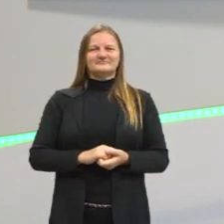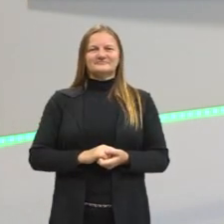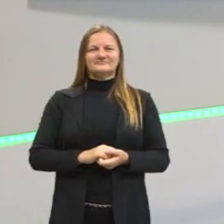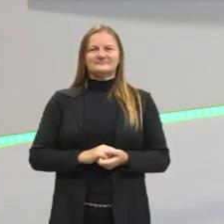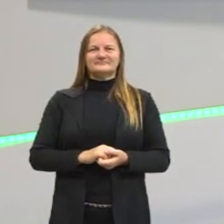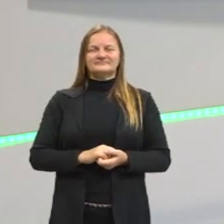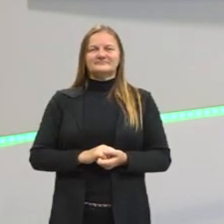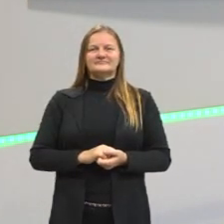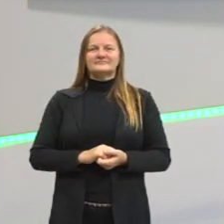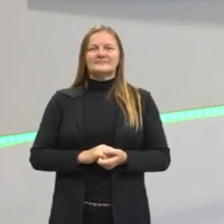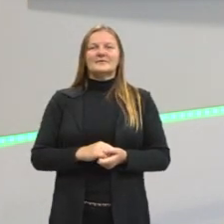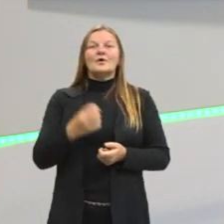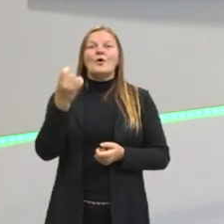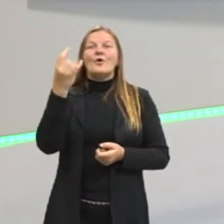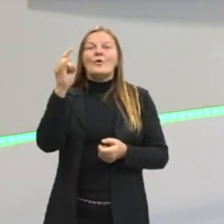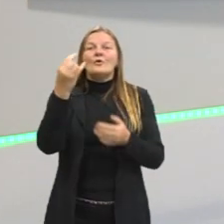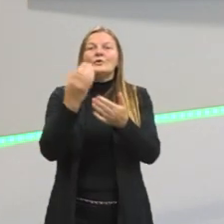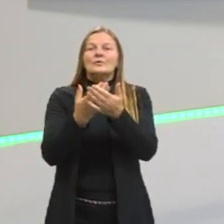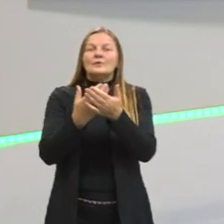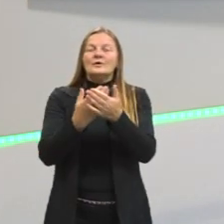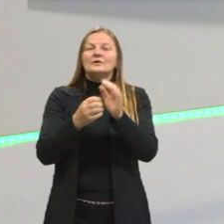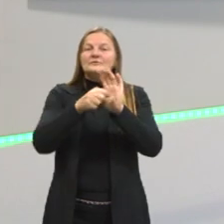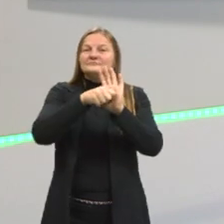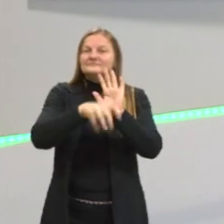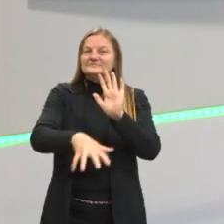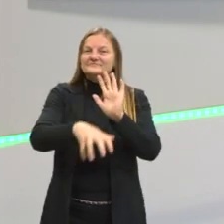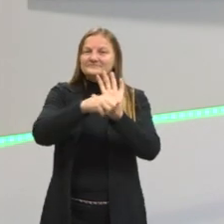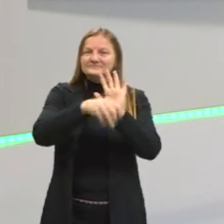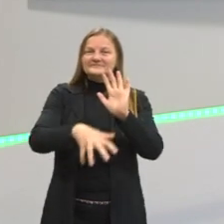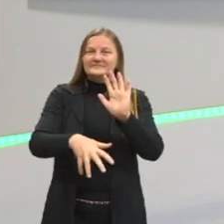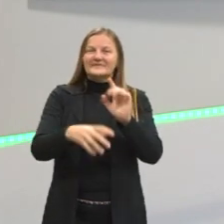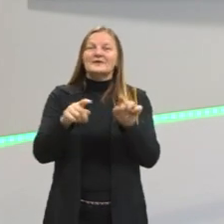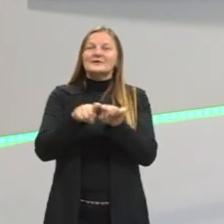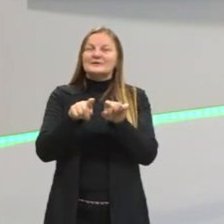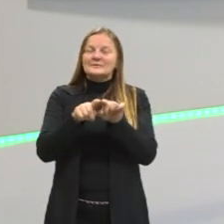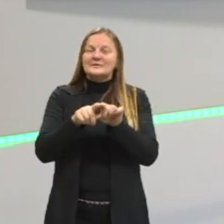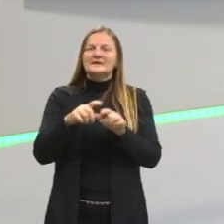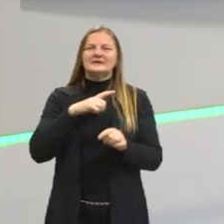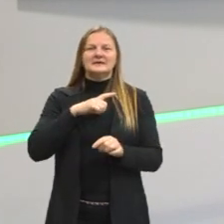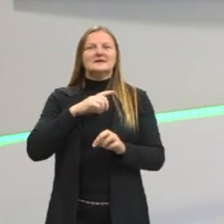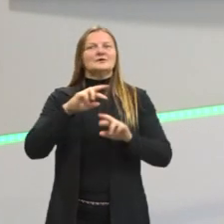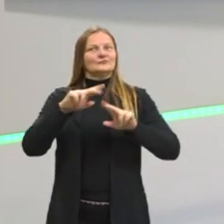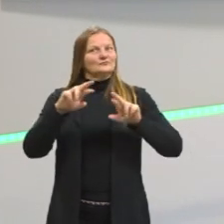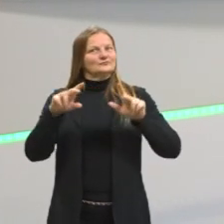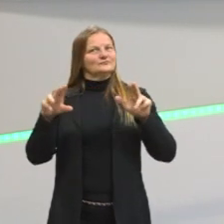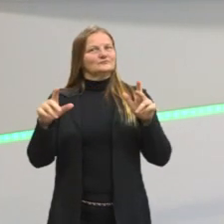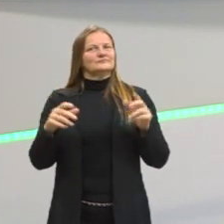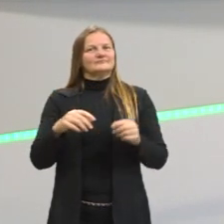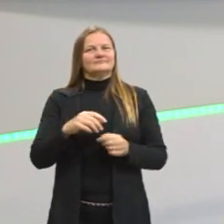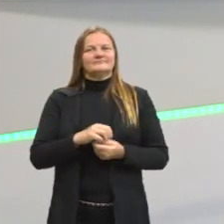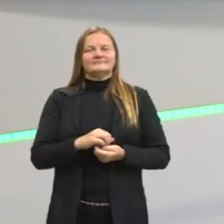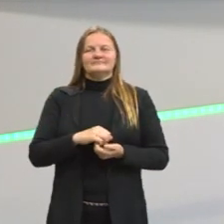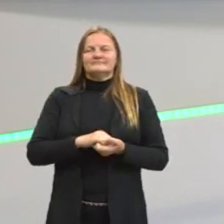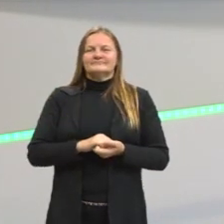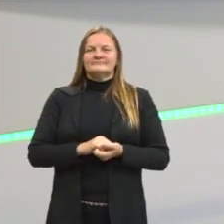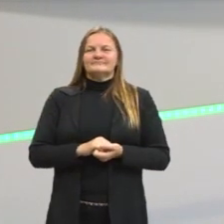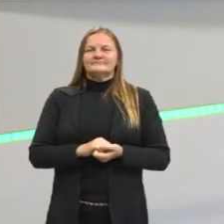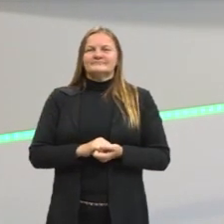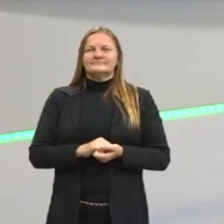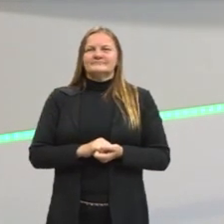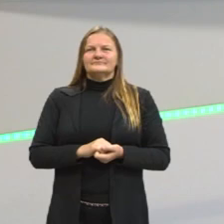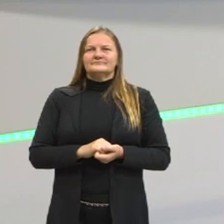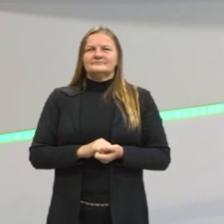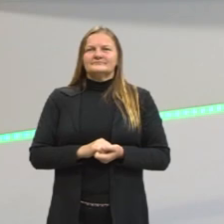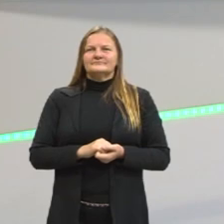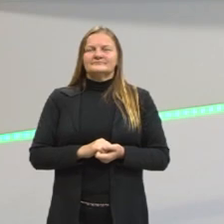Vamos então para a nossa última aula de figura de linguagem que hoje também temos bastante coisa para a gente ver. A gente